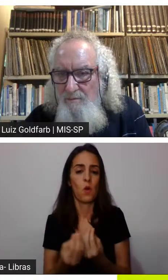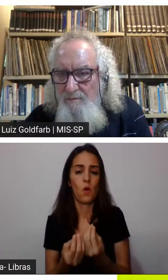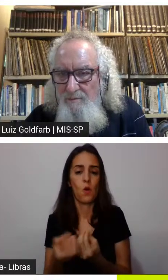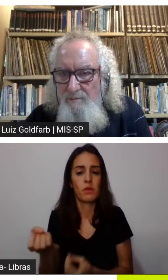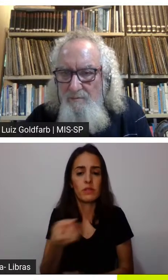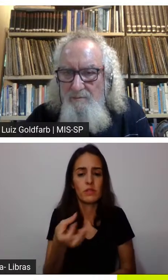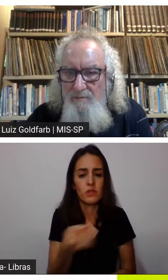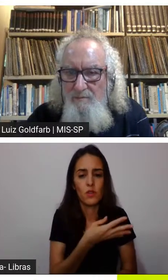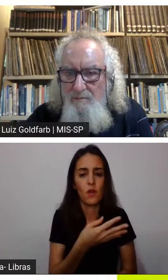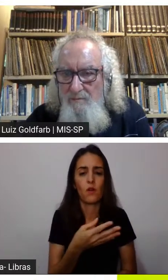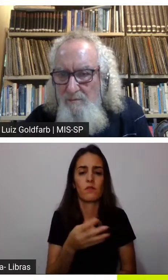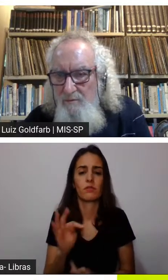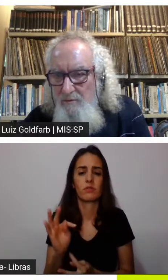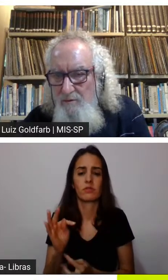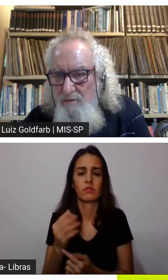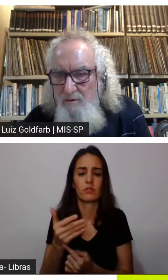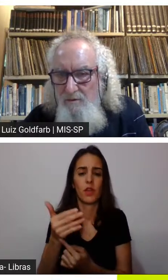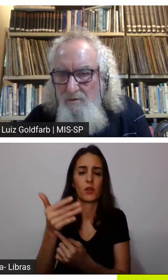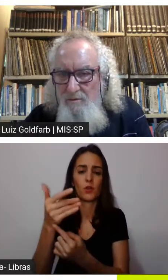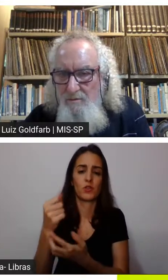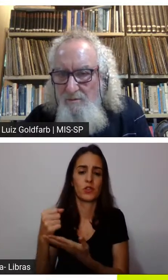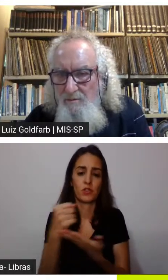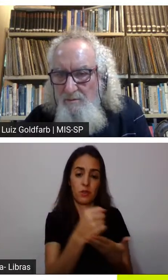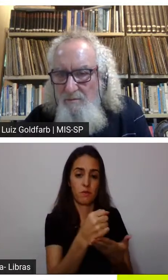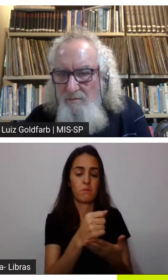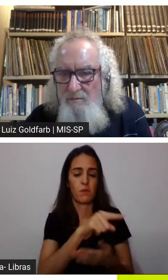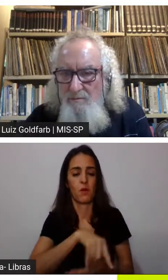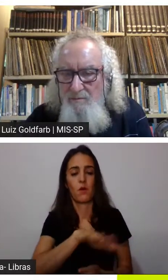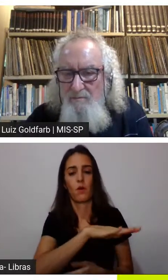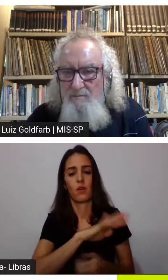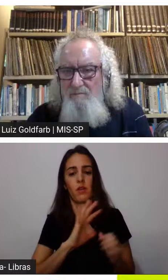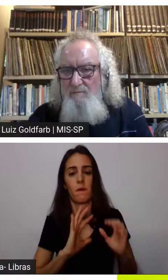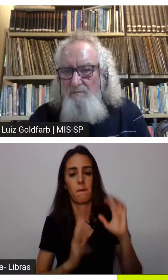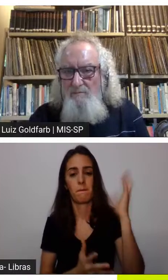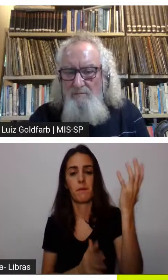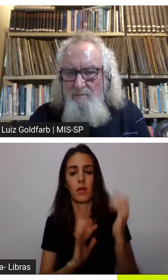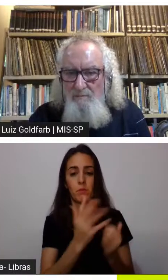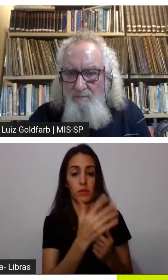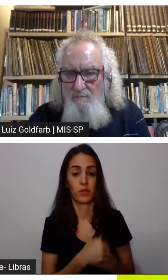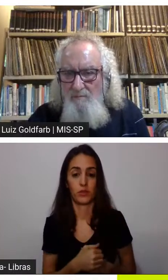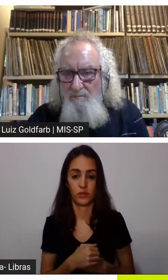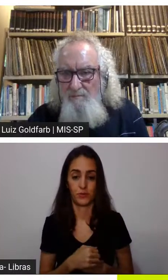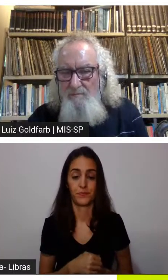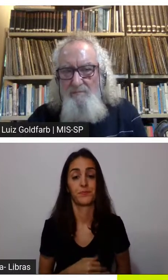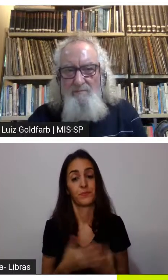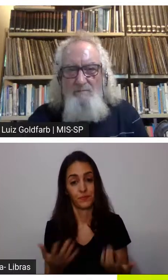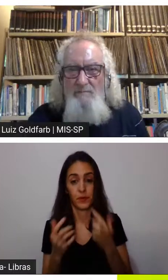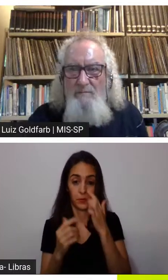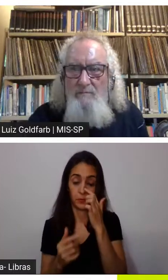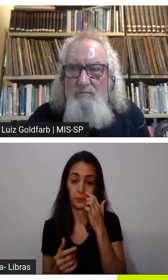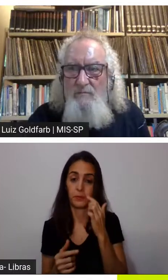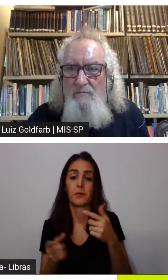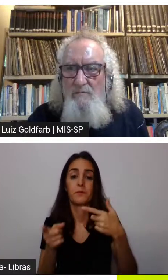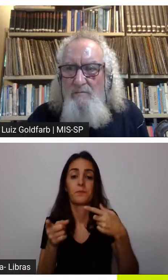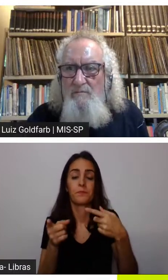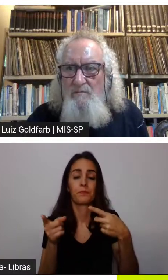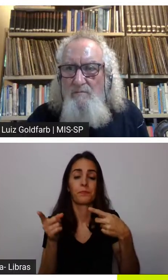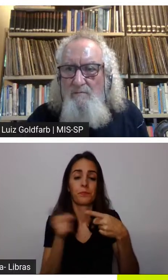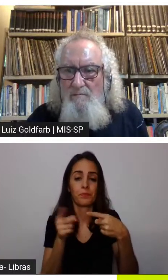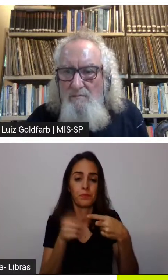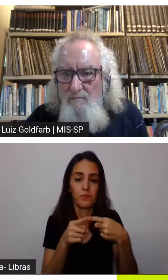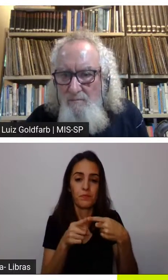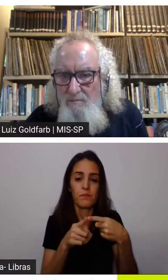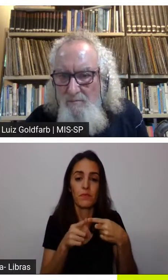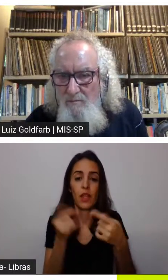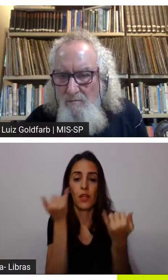poderia ajudar o meio ambiente primeiro dados a gente nunca teve tanta informação né tanta informação